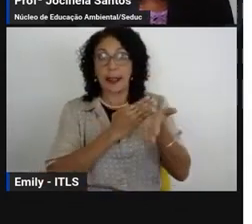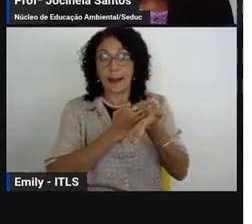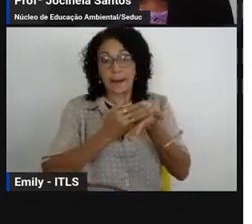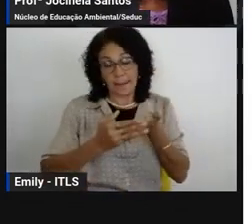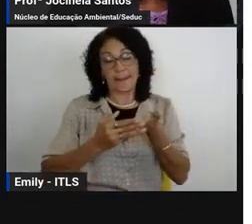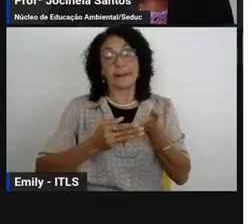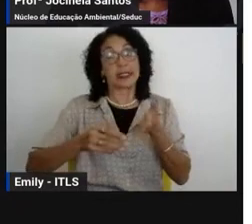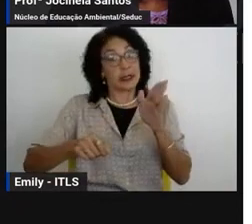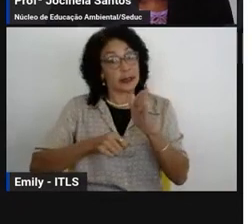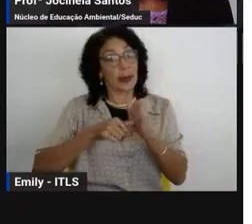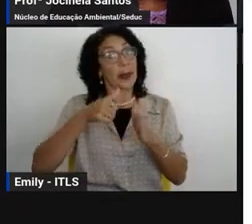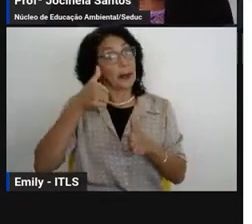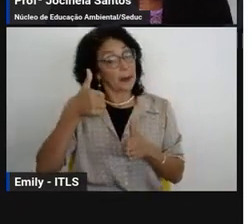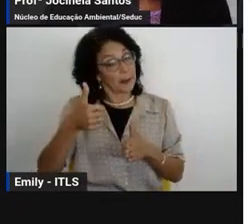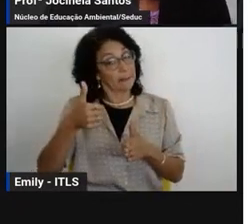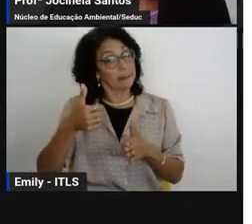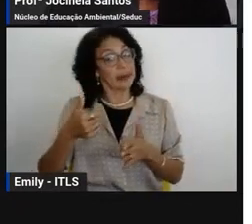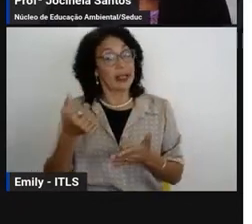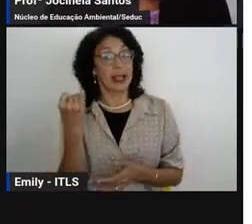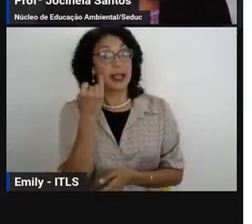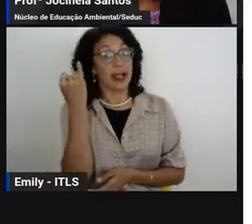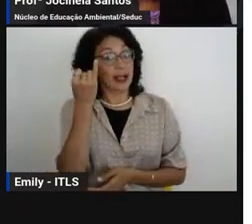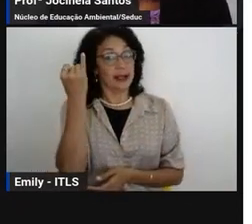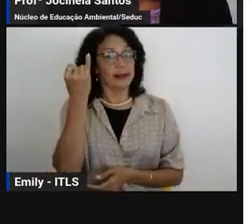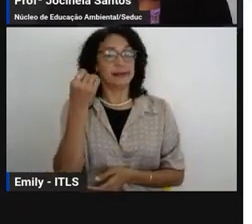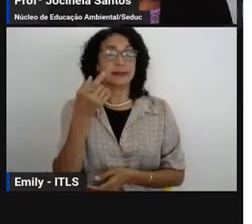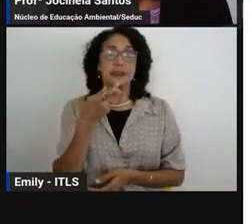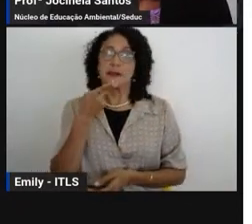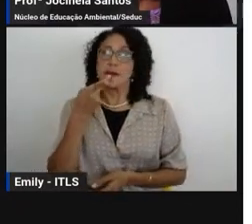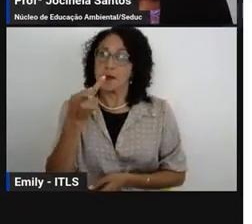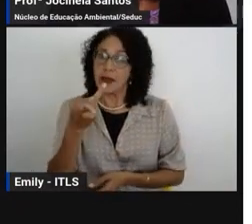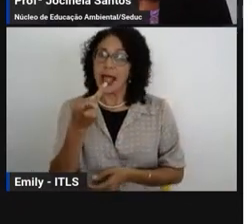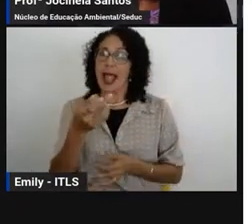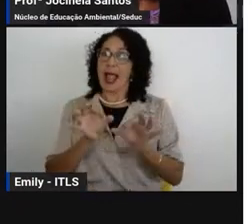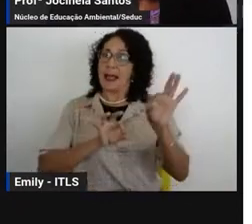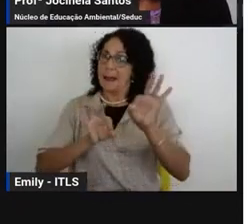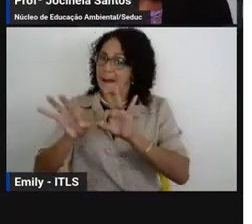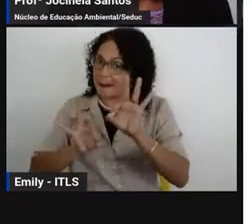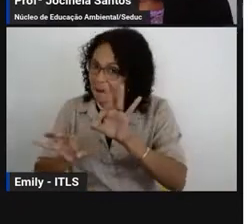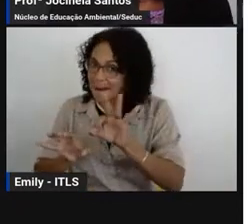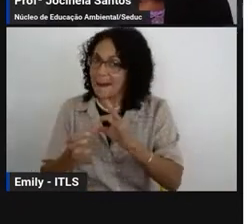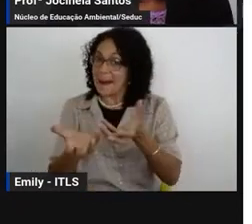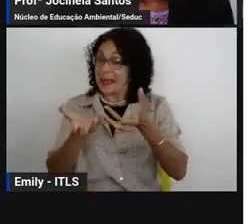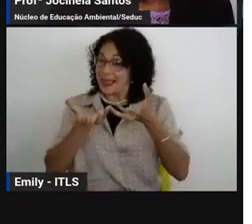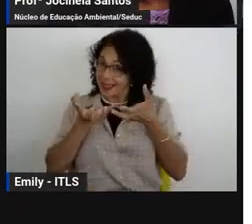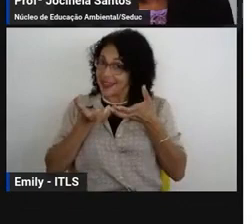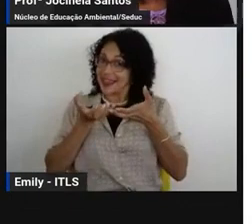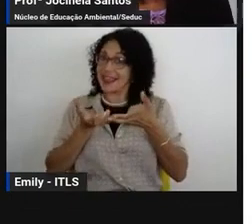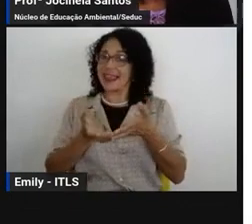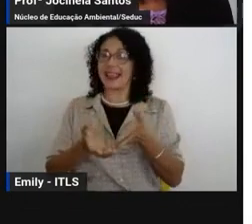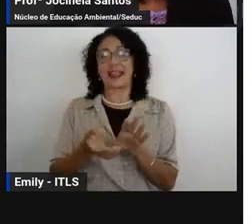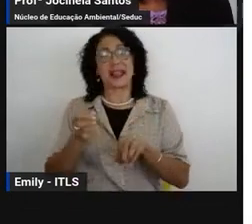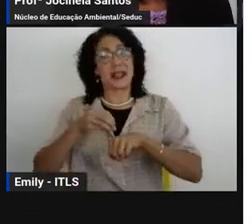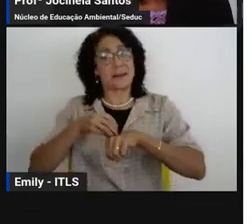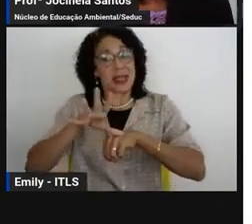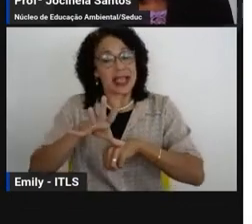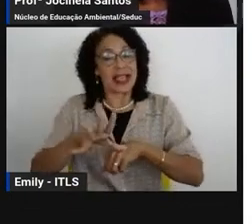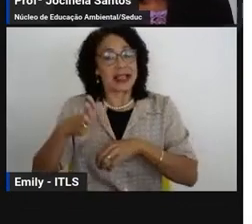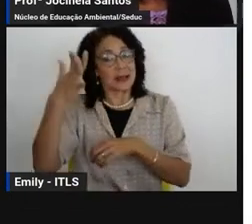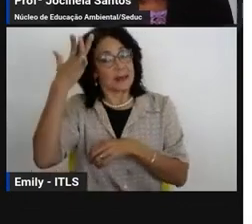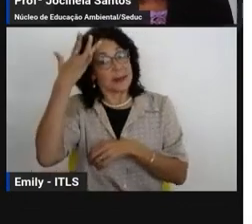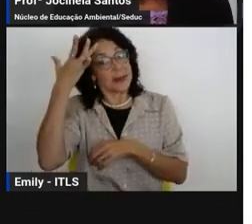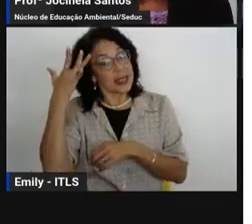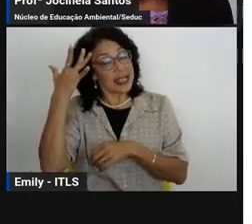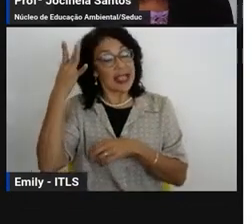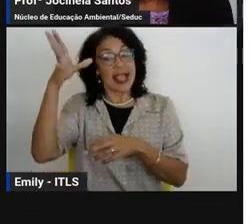participaram dessa campanha é importante quando a gente fala a nossa nosso discurso esteja alinhado a nossa prática né